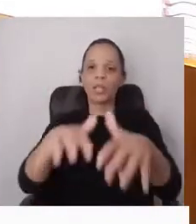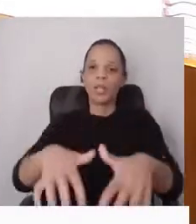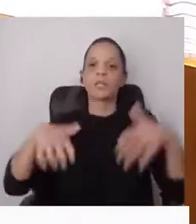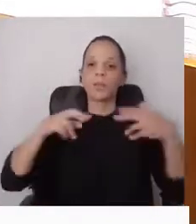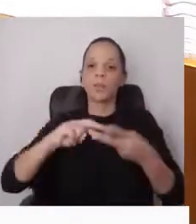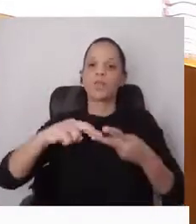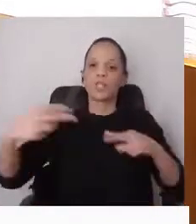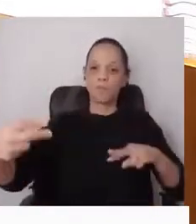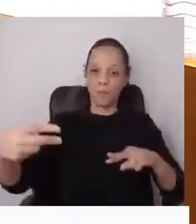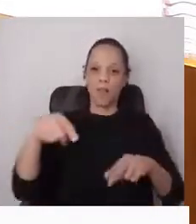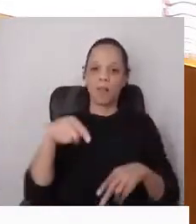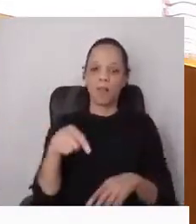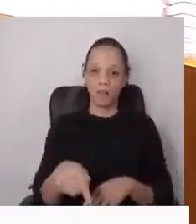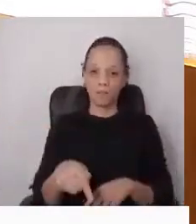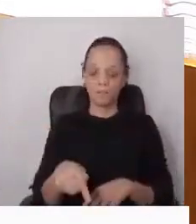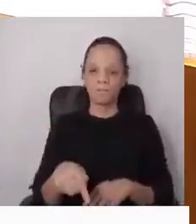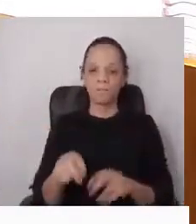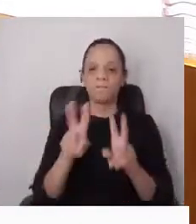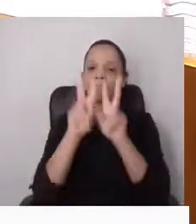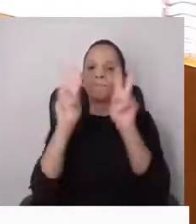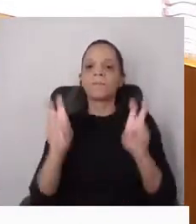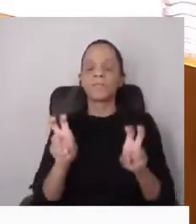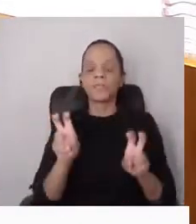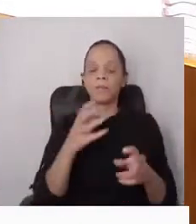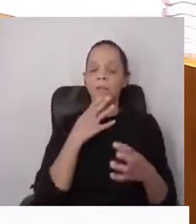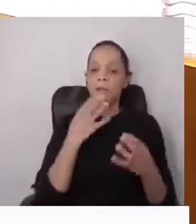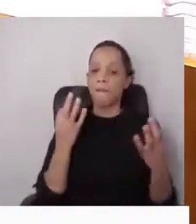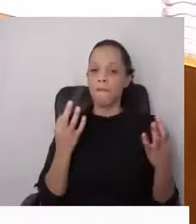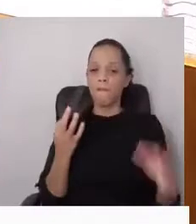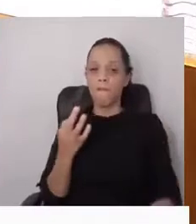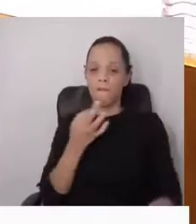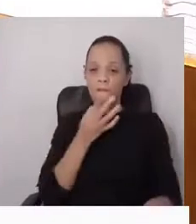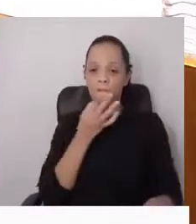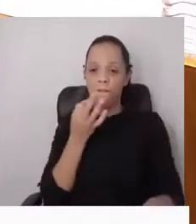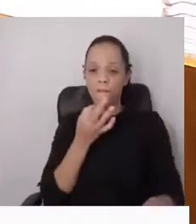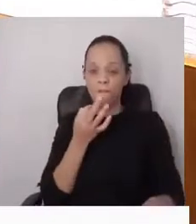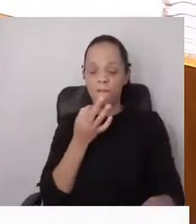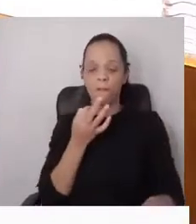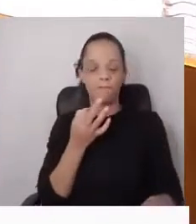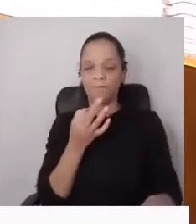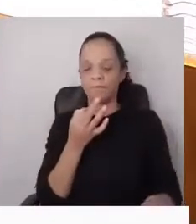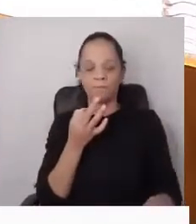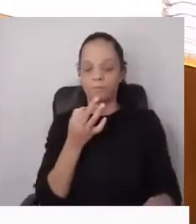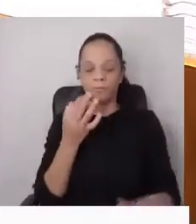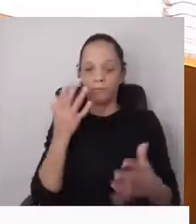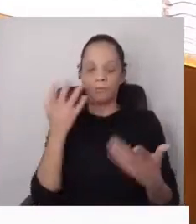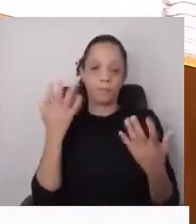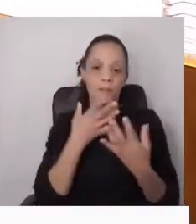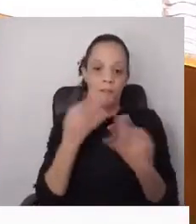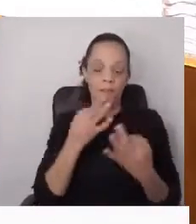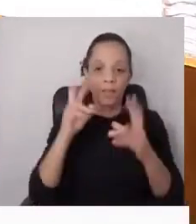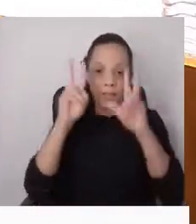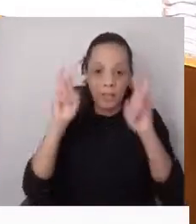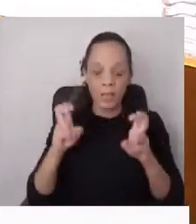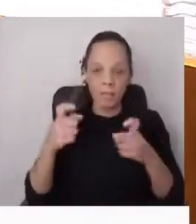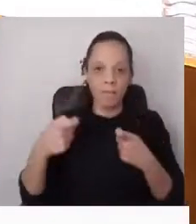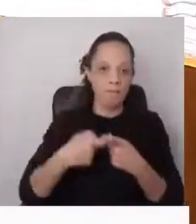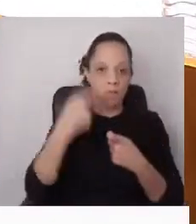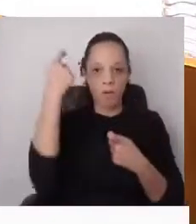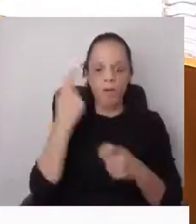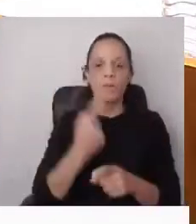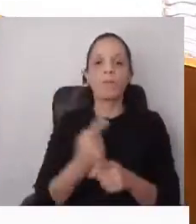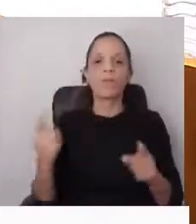uma questão que claramente a ultrapassa, que claramente a ultrapassa por totalmente